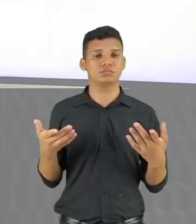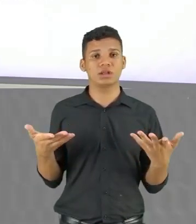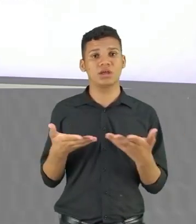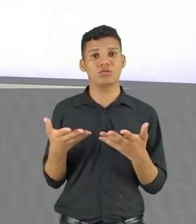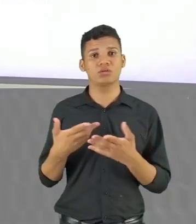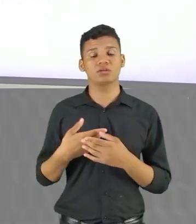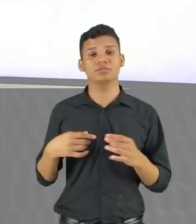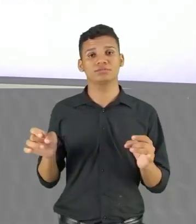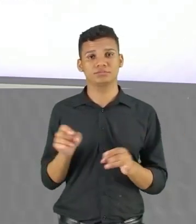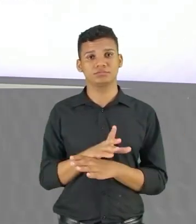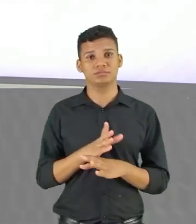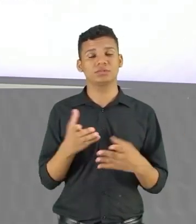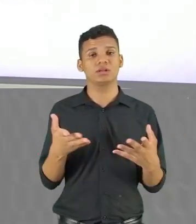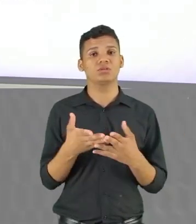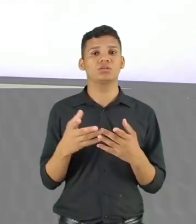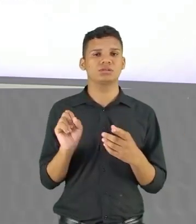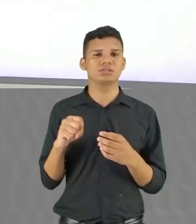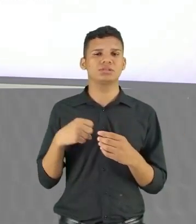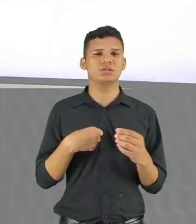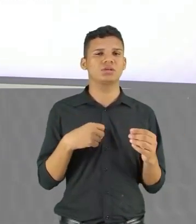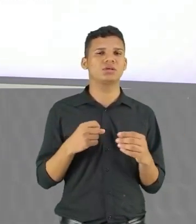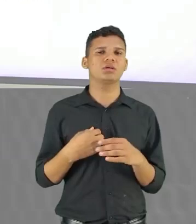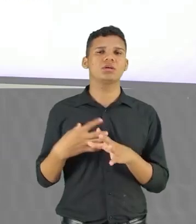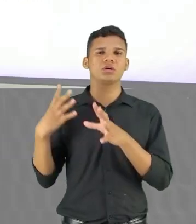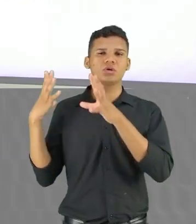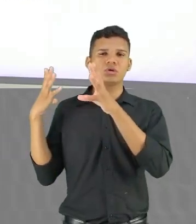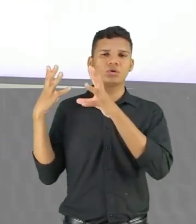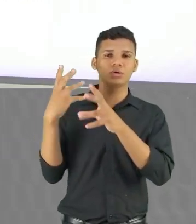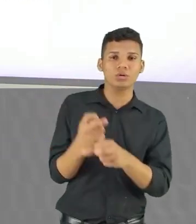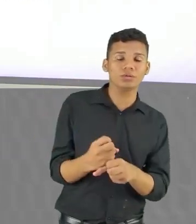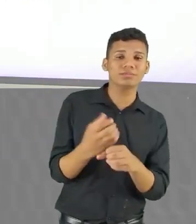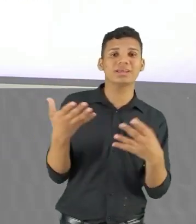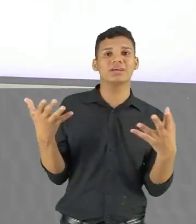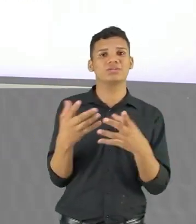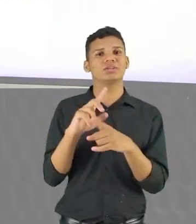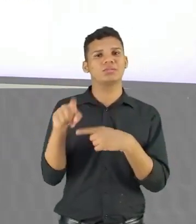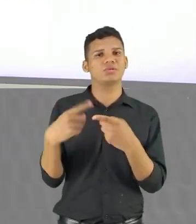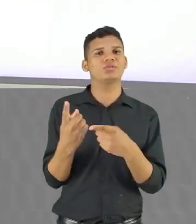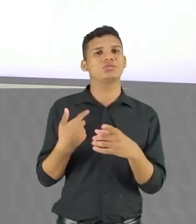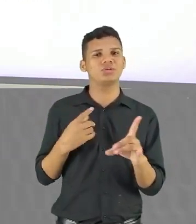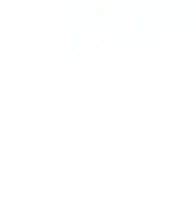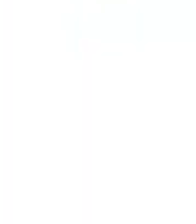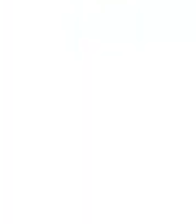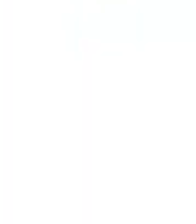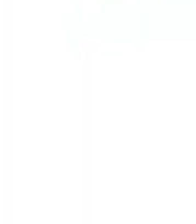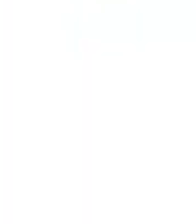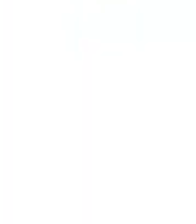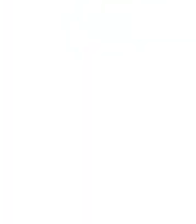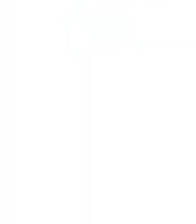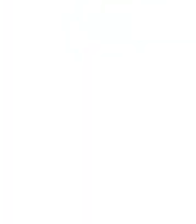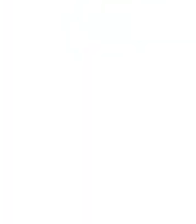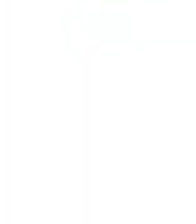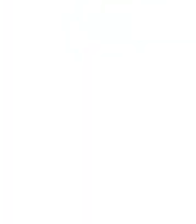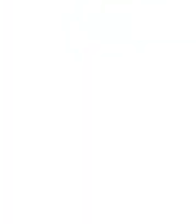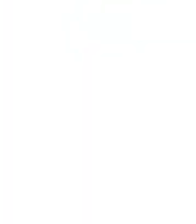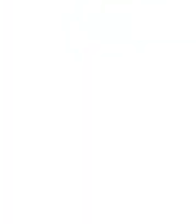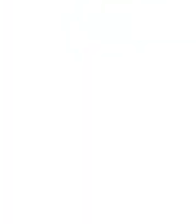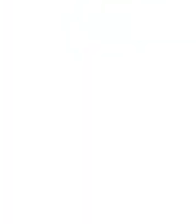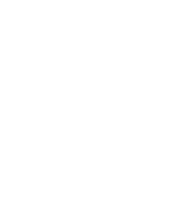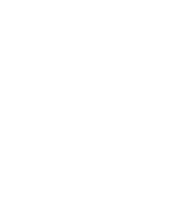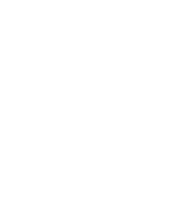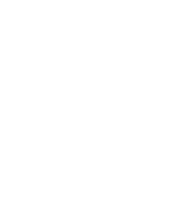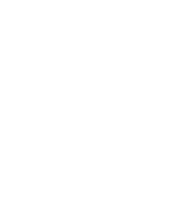Encerrar Esse nosso bloco De revisão No próximo bloco A gente vai continuar E eu aguardo Todos vocês Vocês E aí